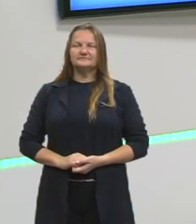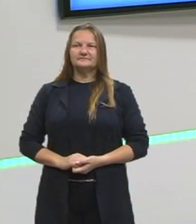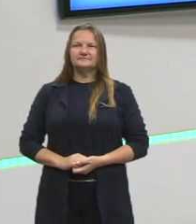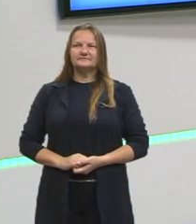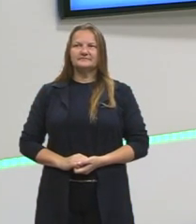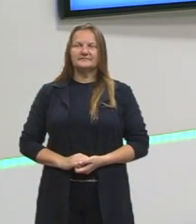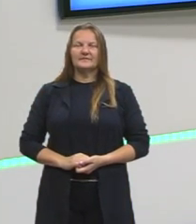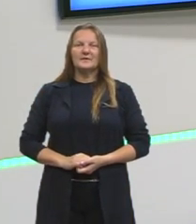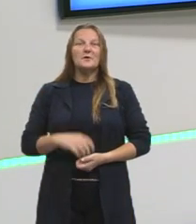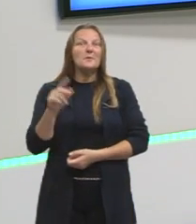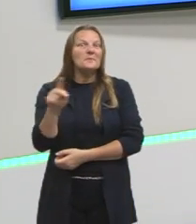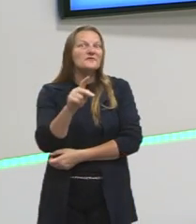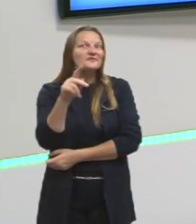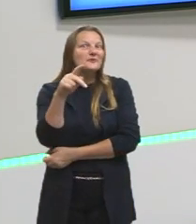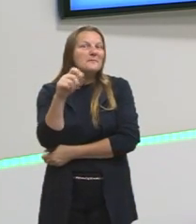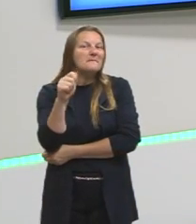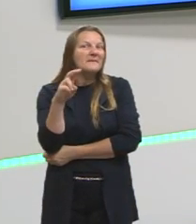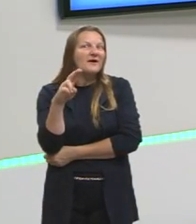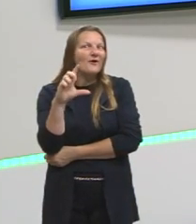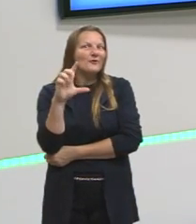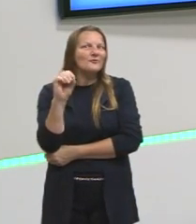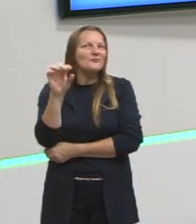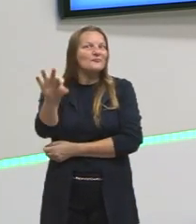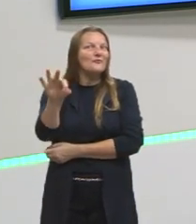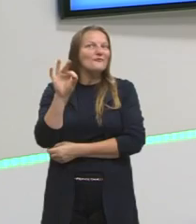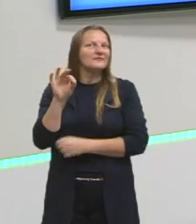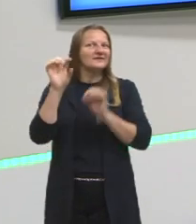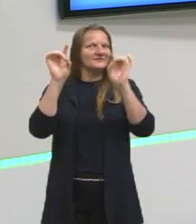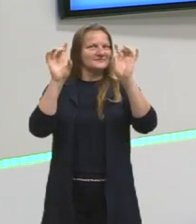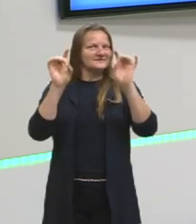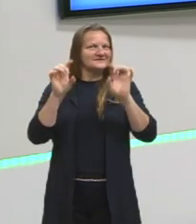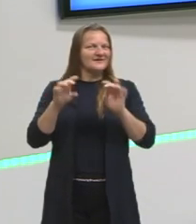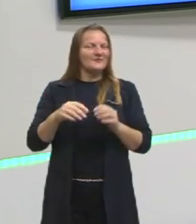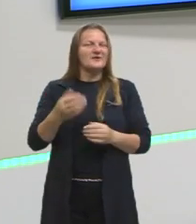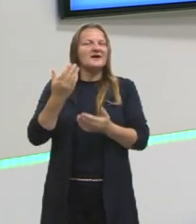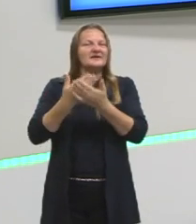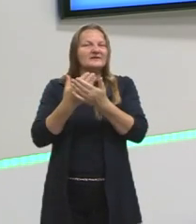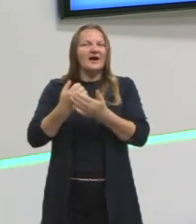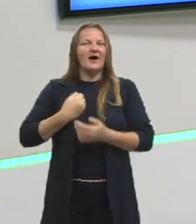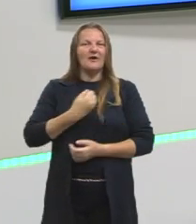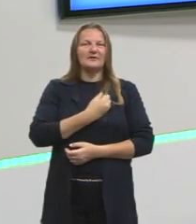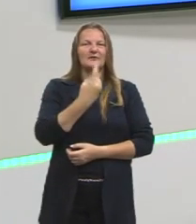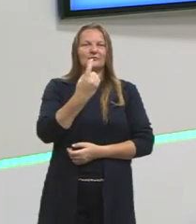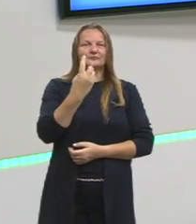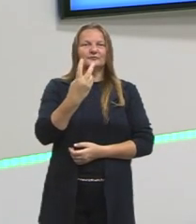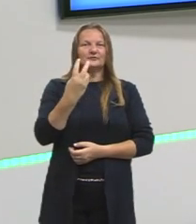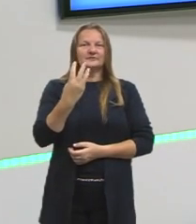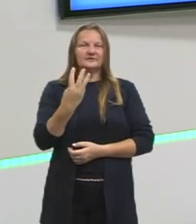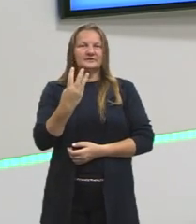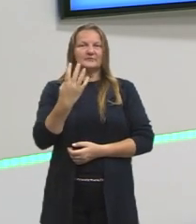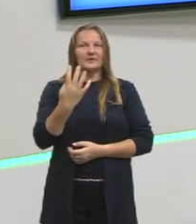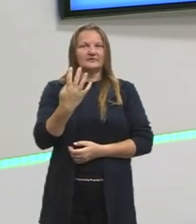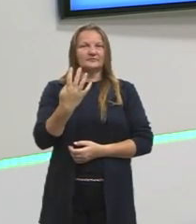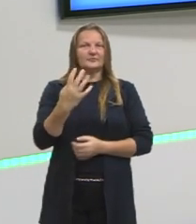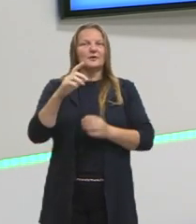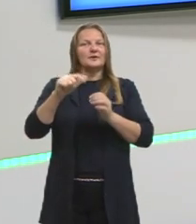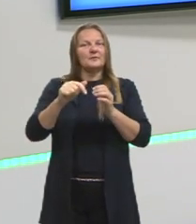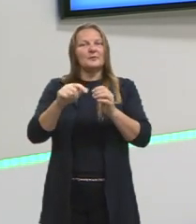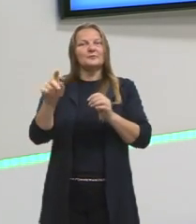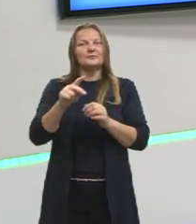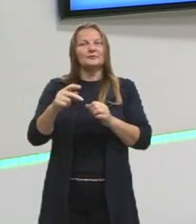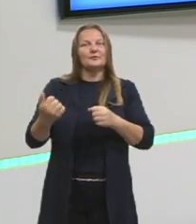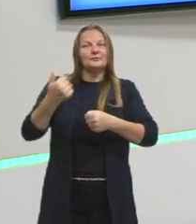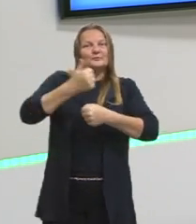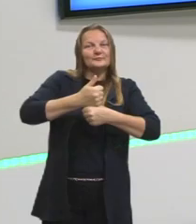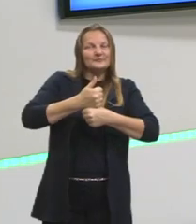ter a participação do professor Paulo? É, o professor Paulo esteve com vocês na aula 1, na aula 2, na aula 3, na aula 4. Certo?